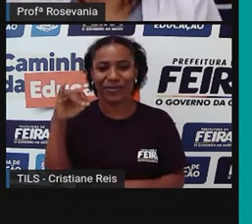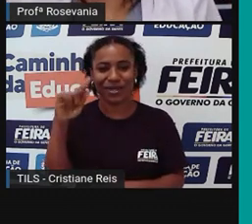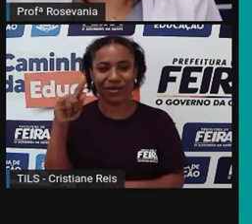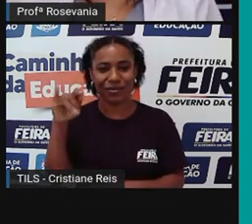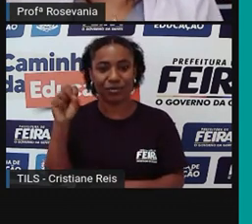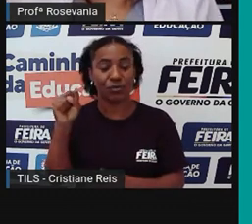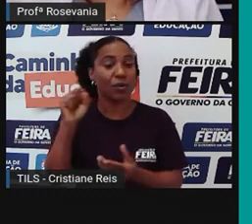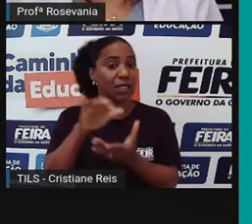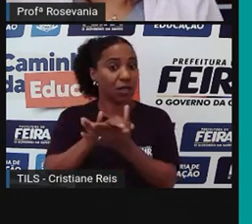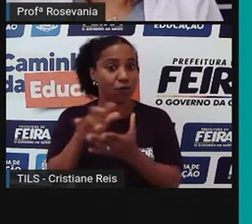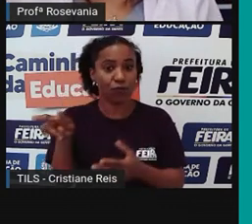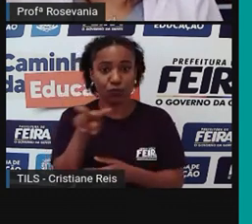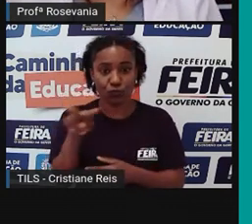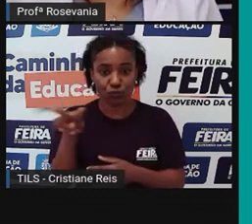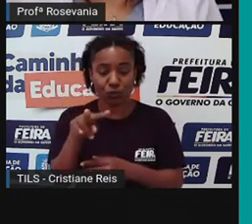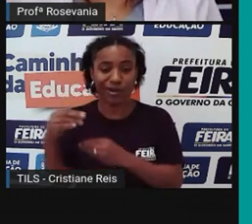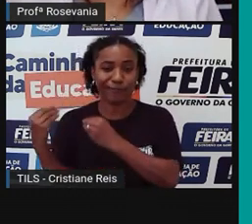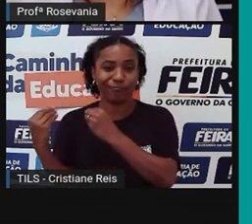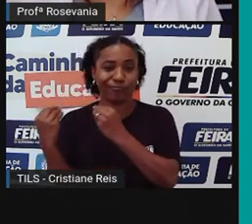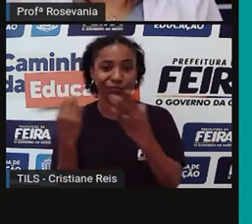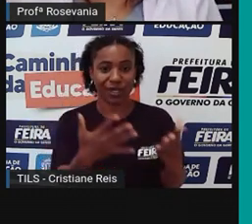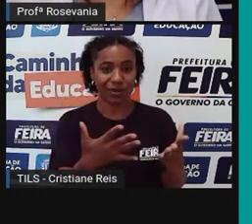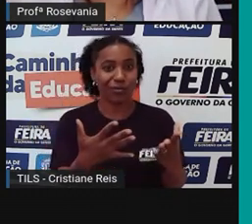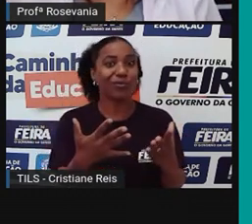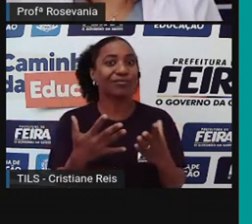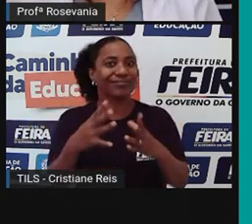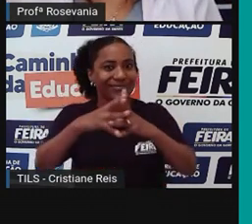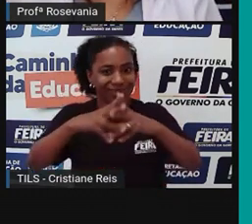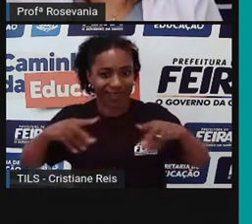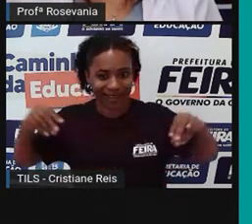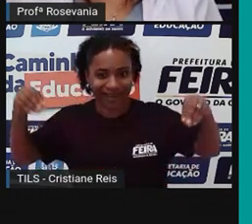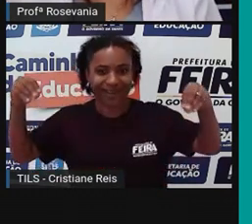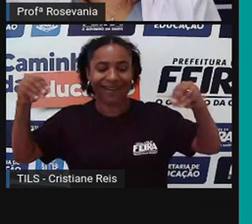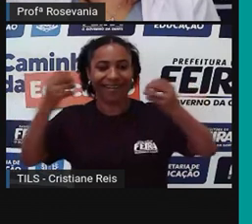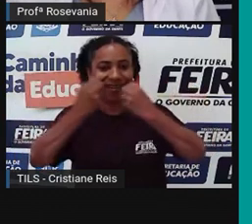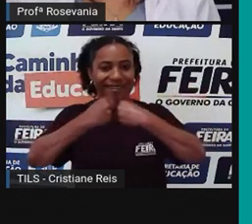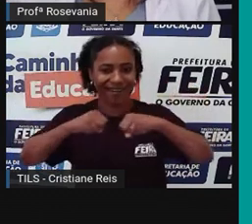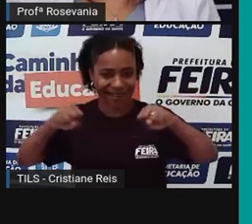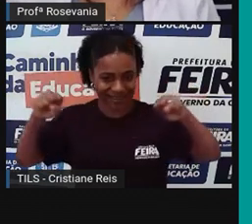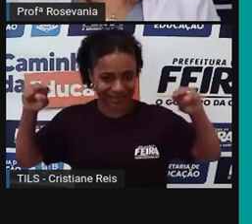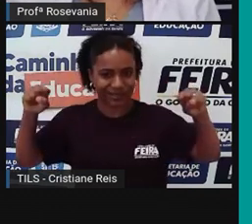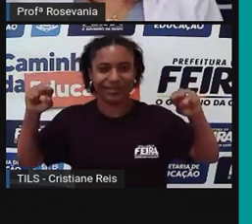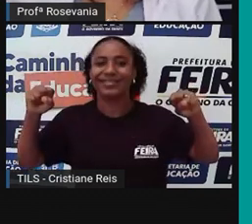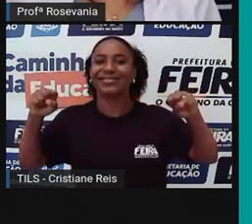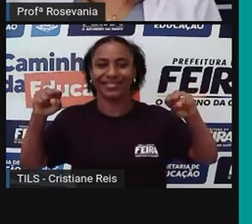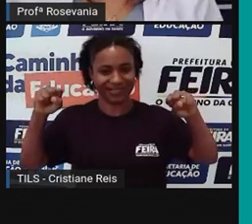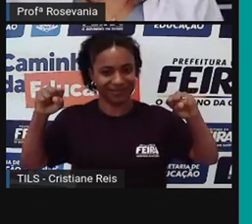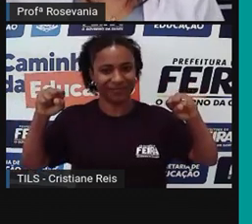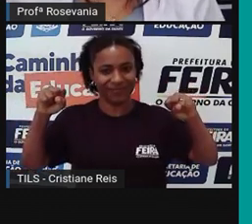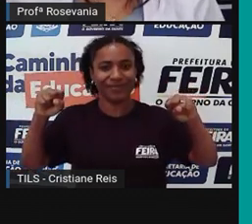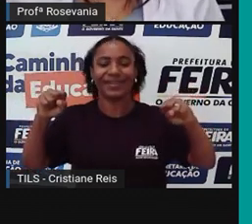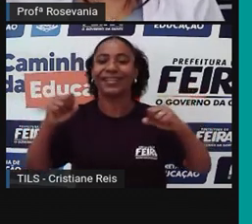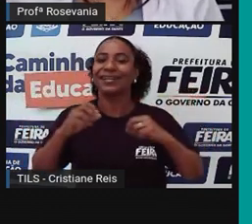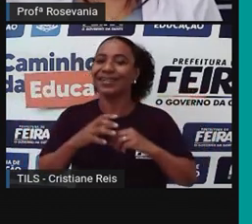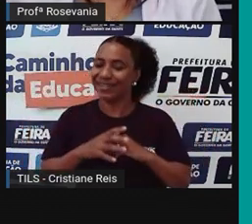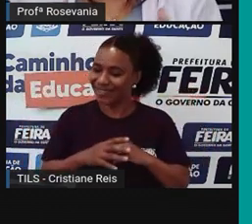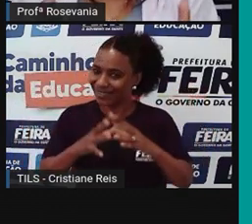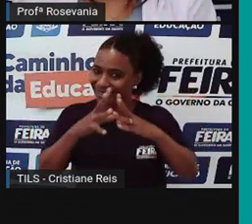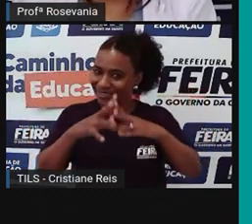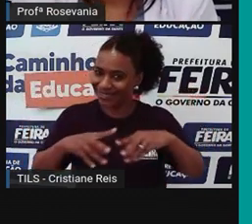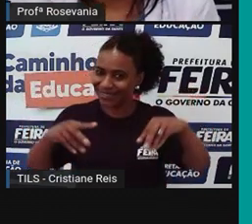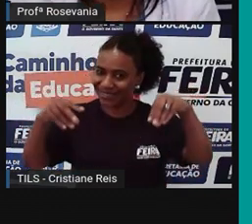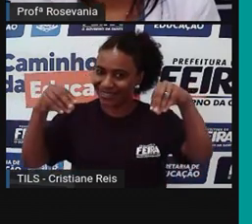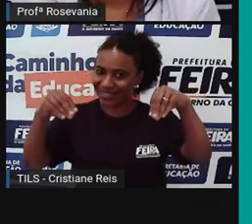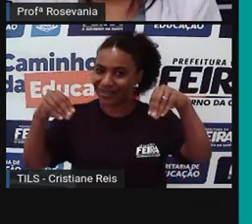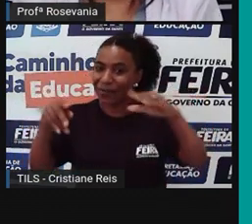desenvolvesse. E aqui, nesse espacinho aqui, eles doaram esse terreno, então, nós passamos a ter um